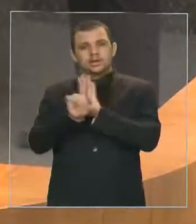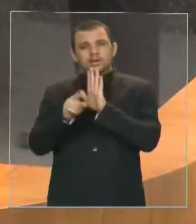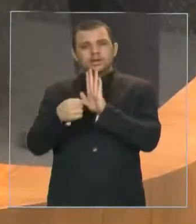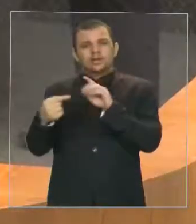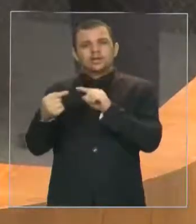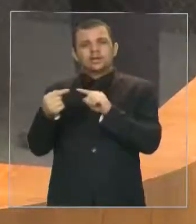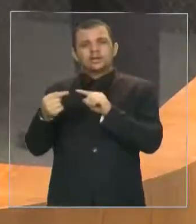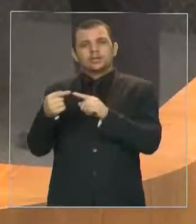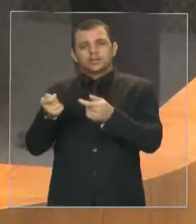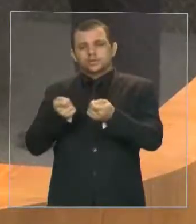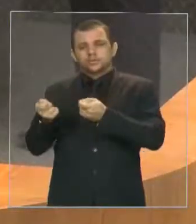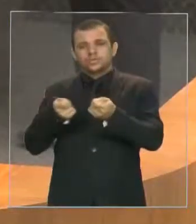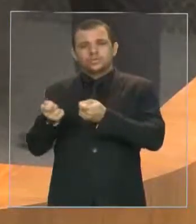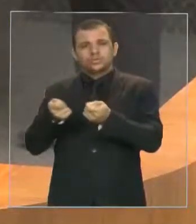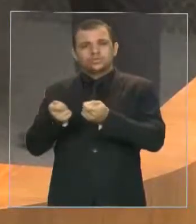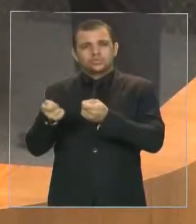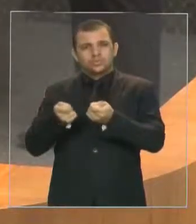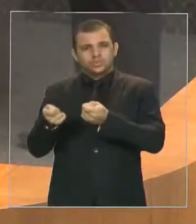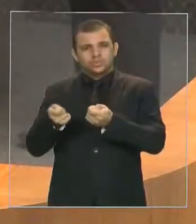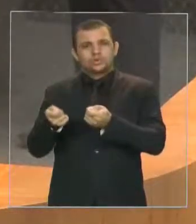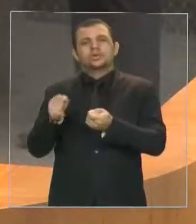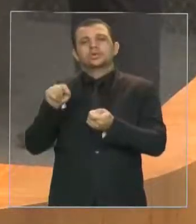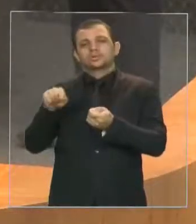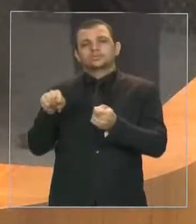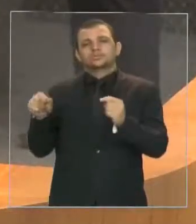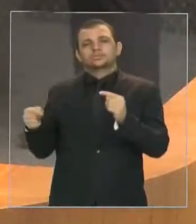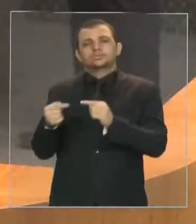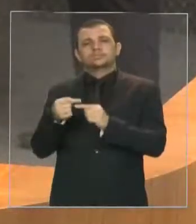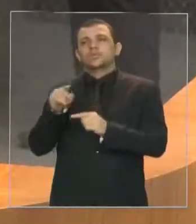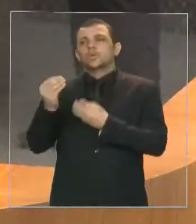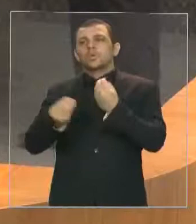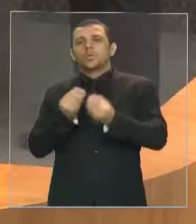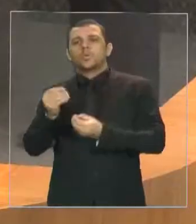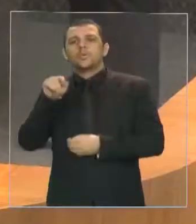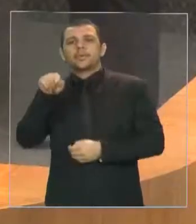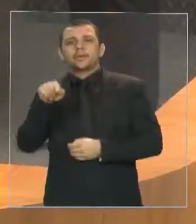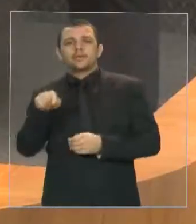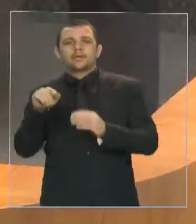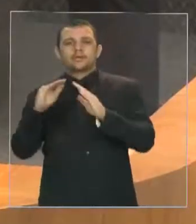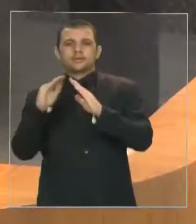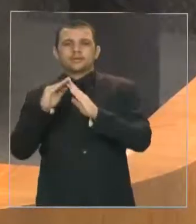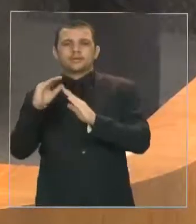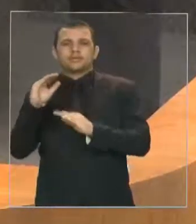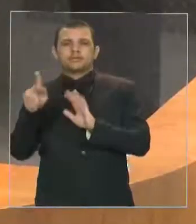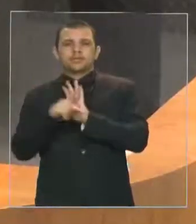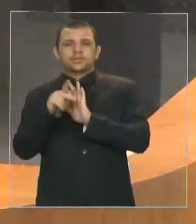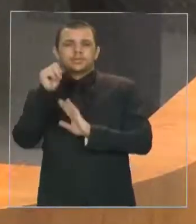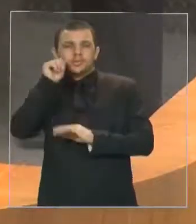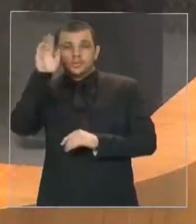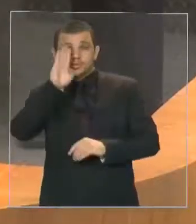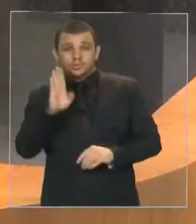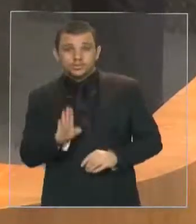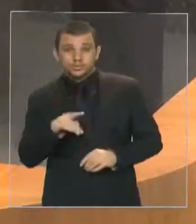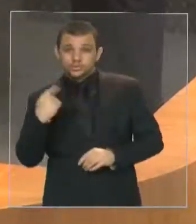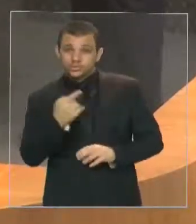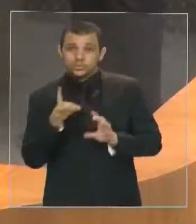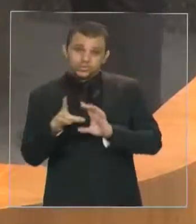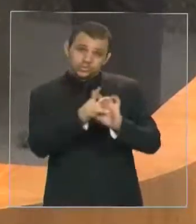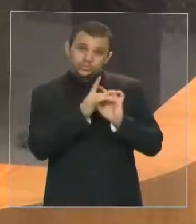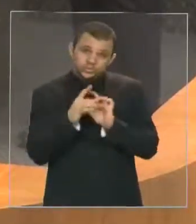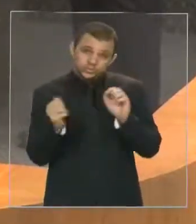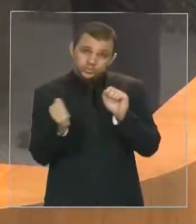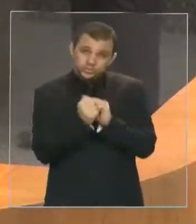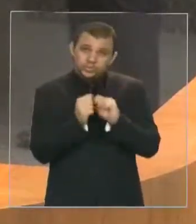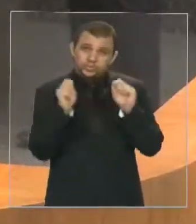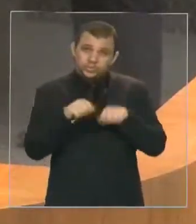torna-se pública a situação da Casa para que juntos, todos nós, possamos, autoridades, Assembleia Legislativa